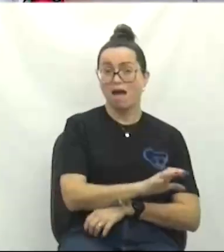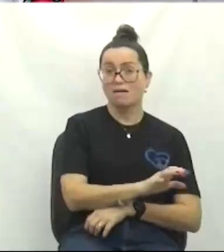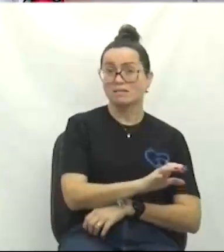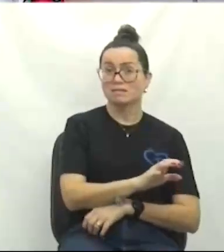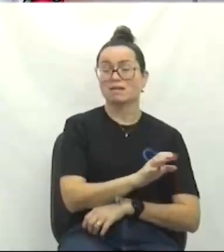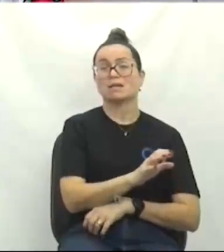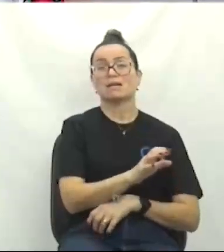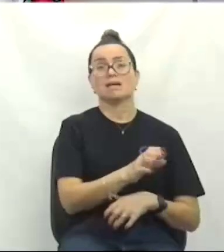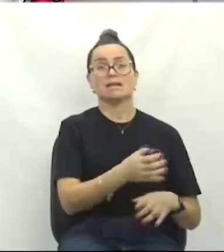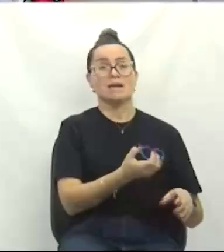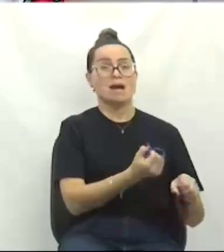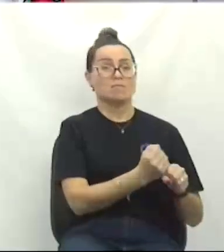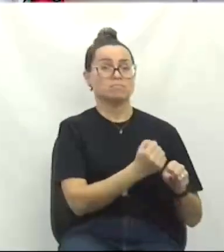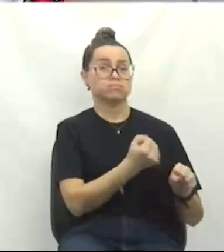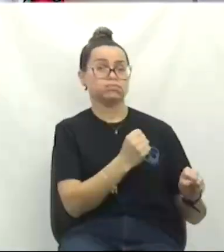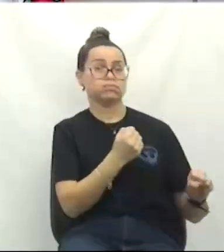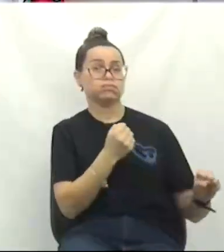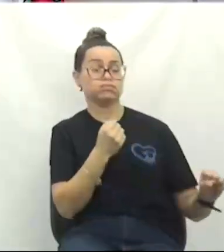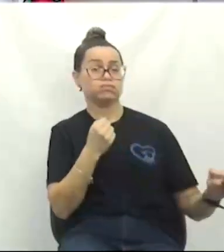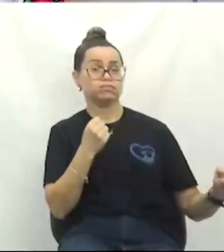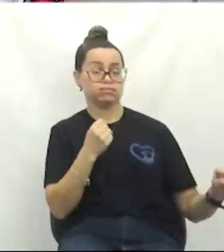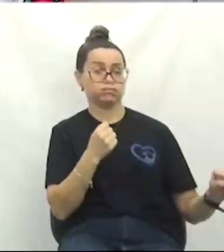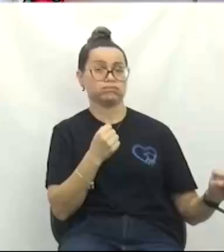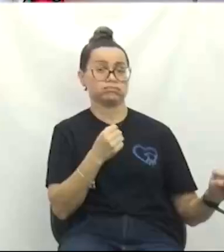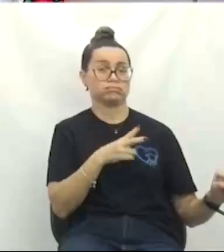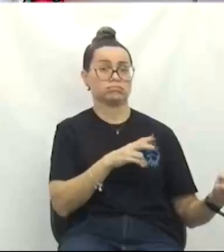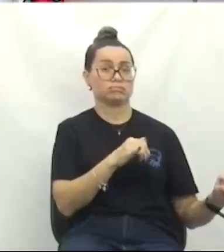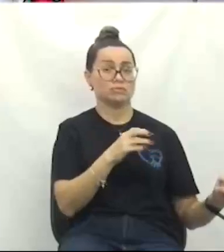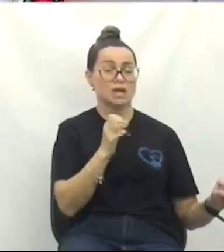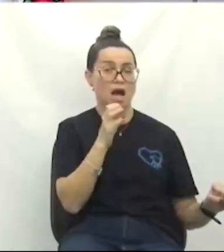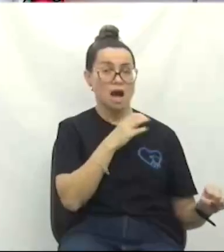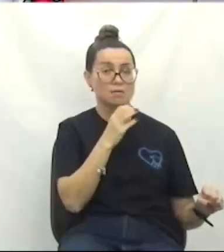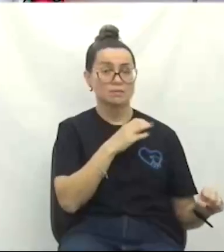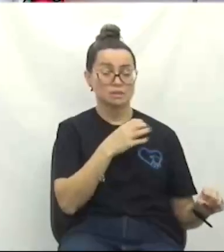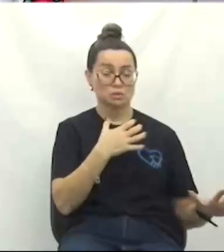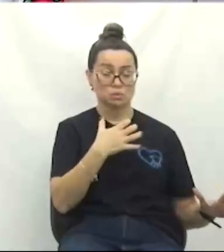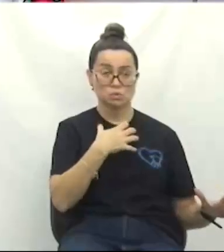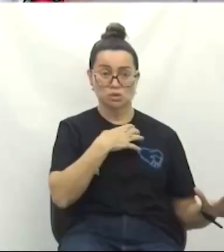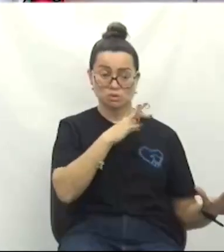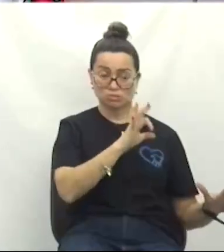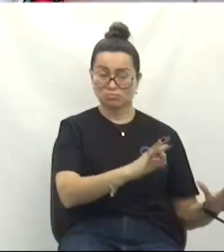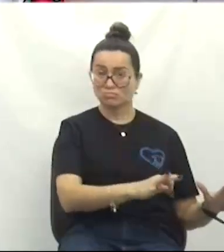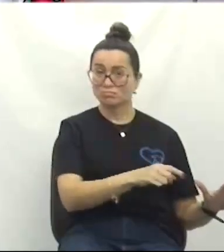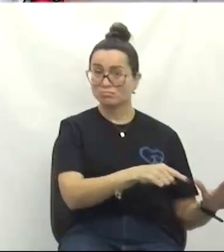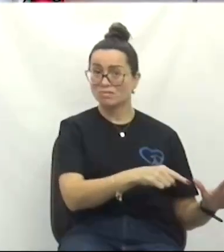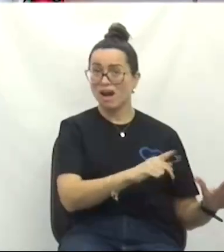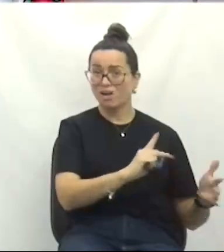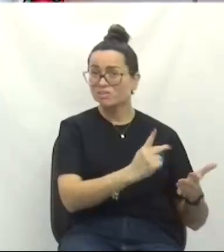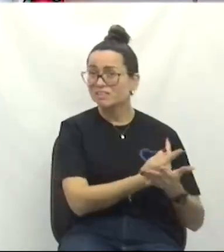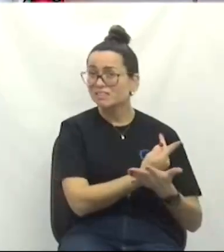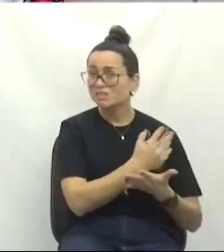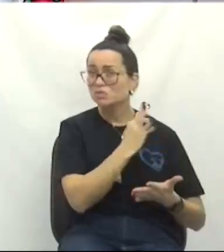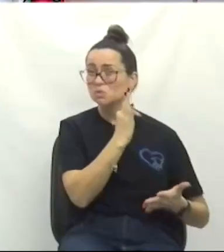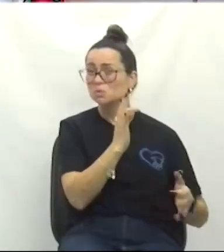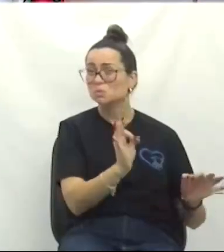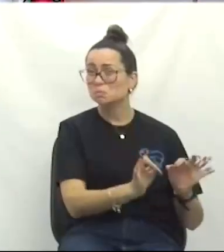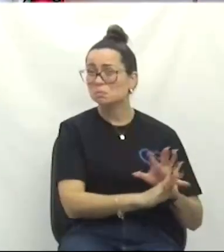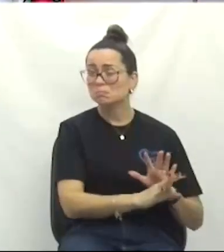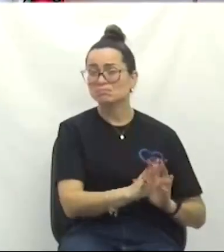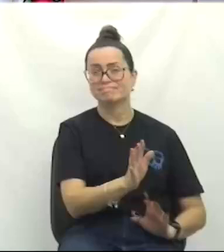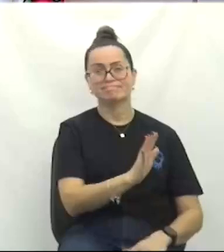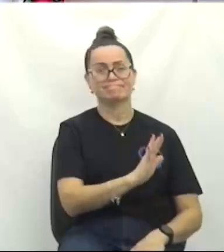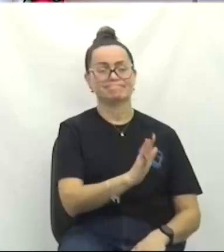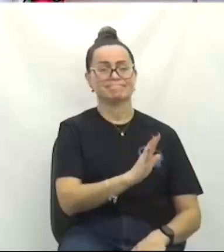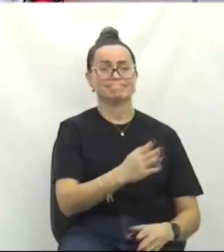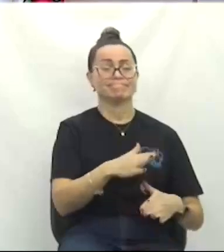via expressa, que é uma grande via rápida, como está, não vai acontecer. Então, a empresa, na verdade, está numa